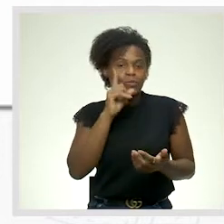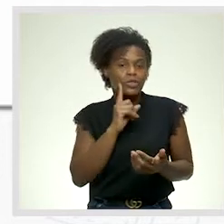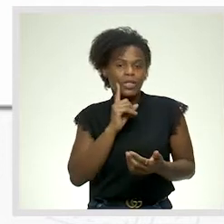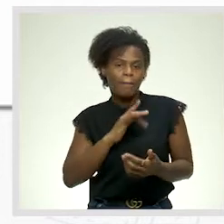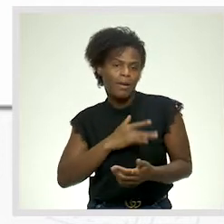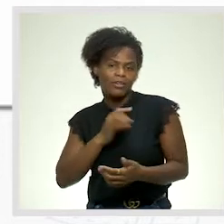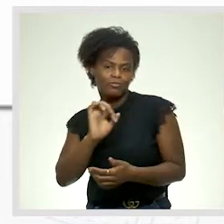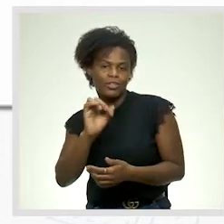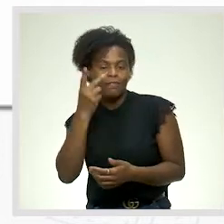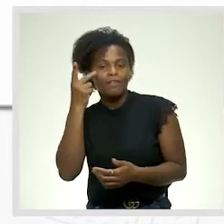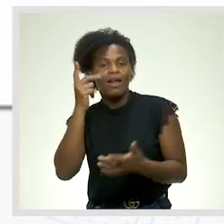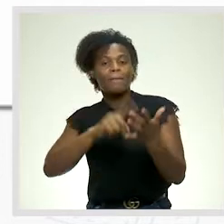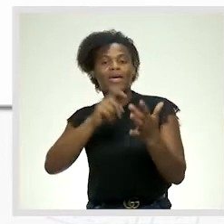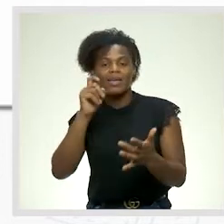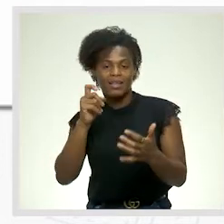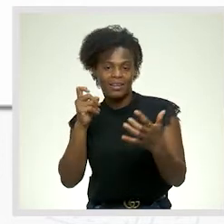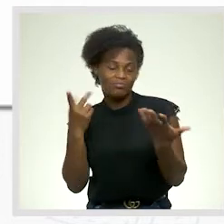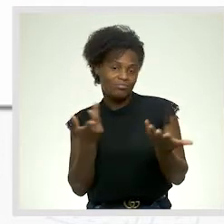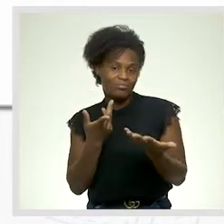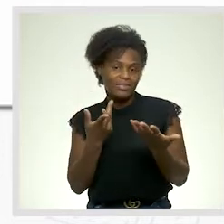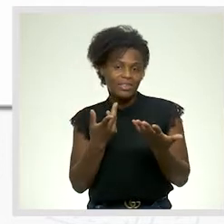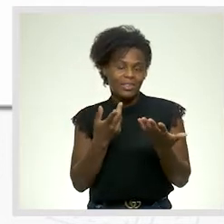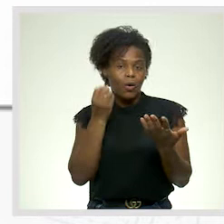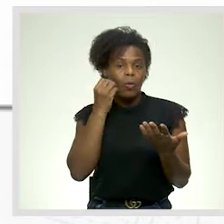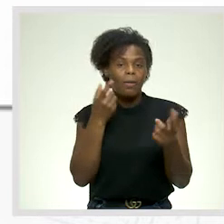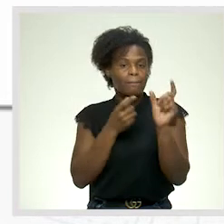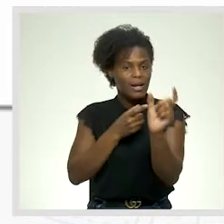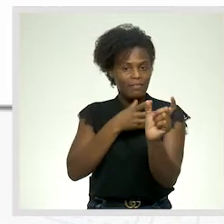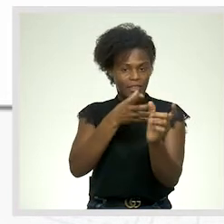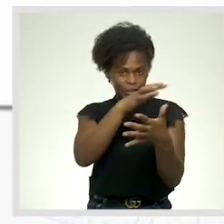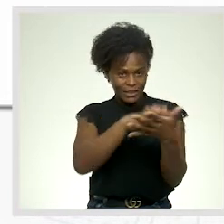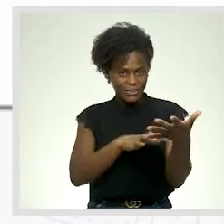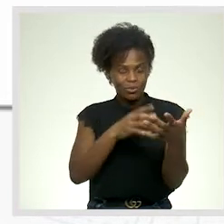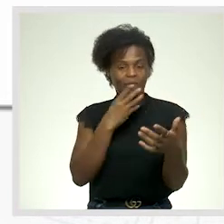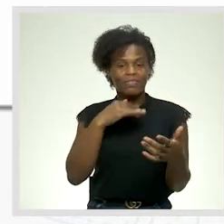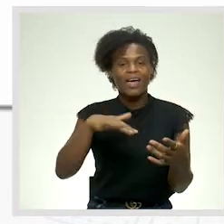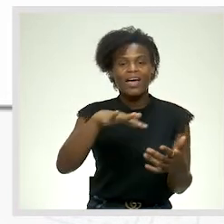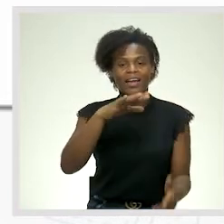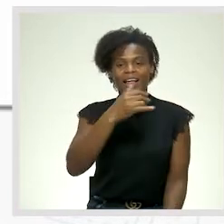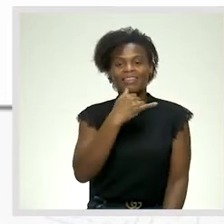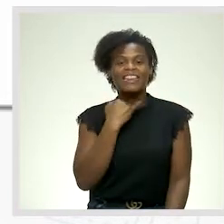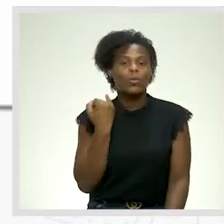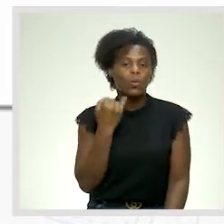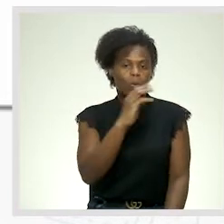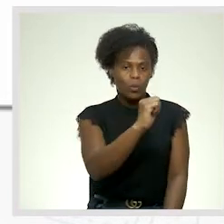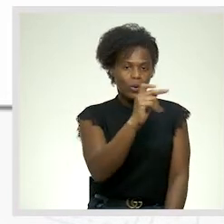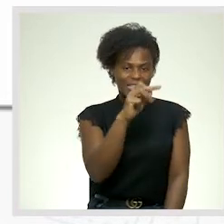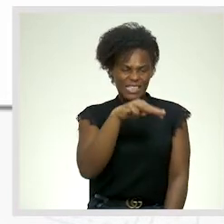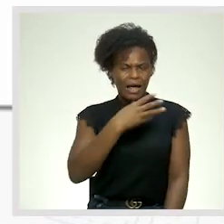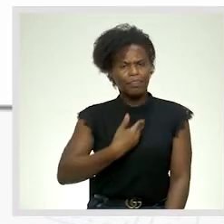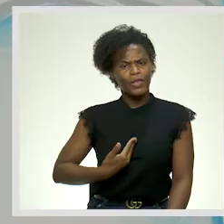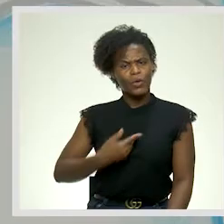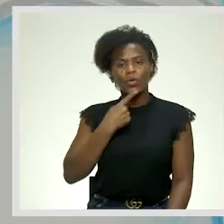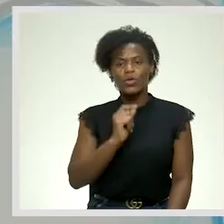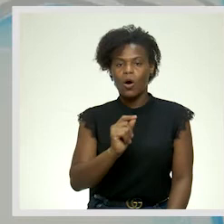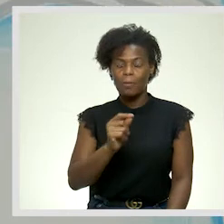encontra nos Estados Unidos da América, como o texto diz, nas terras do Tio Sam, que é um antigo nome porque